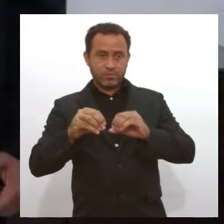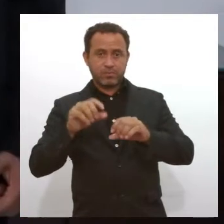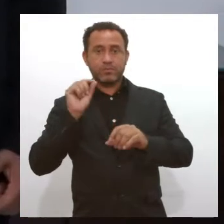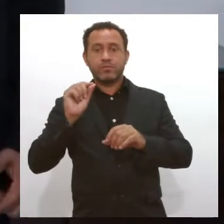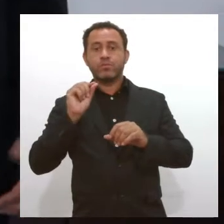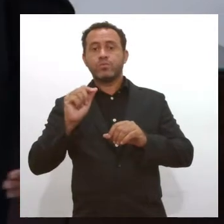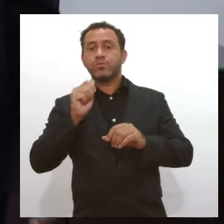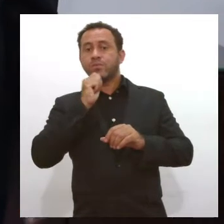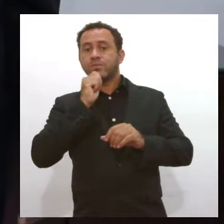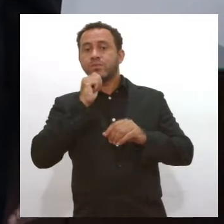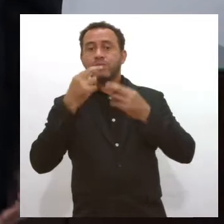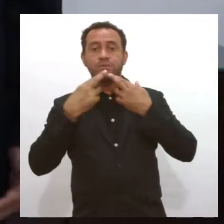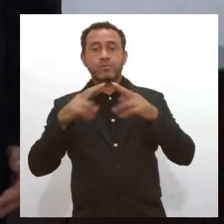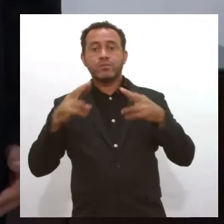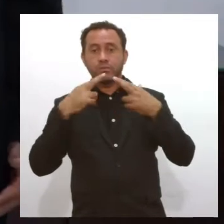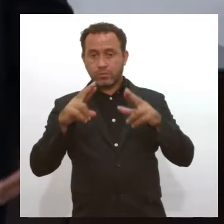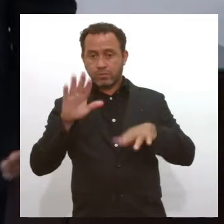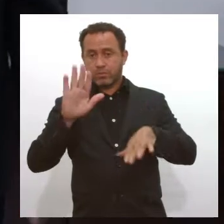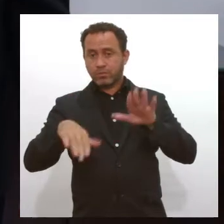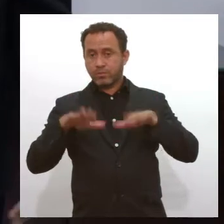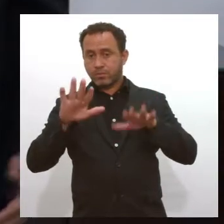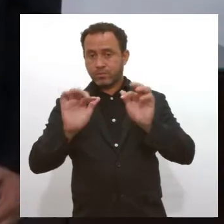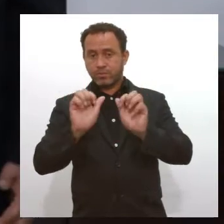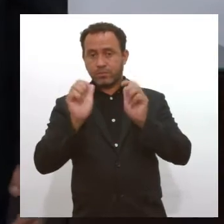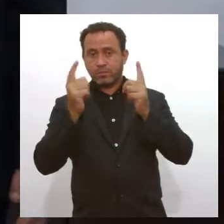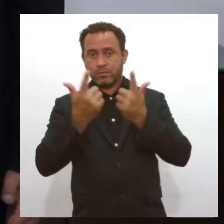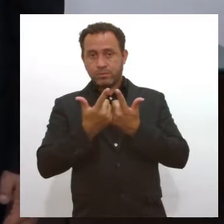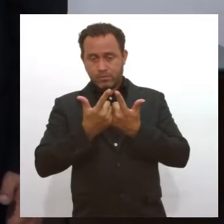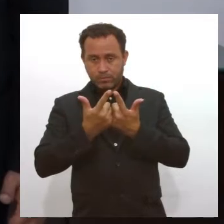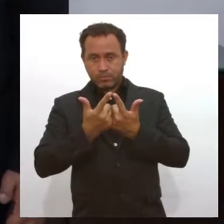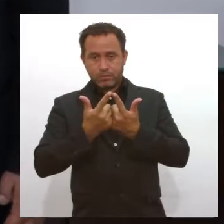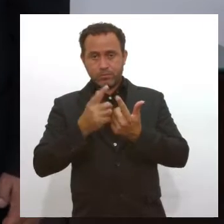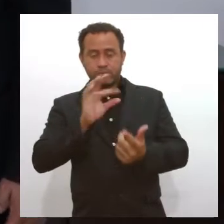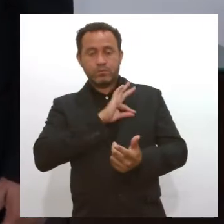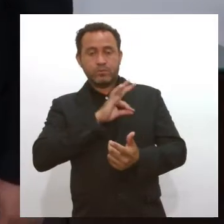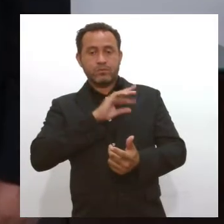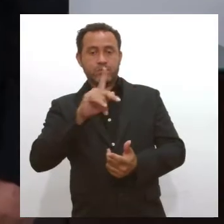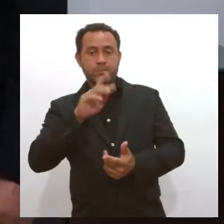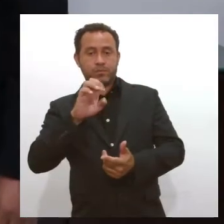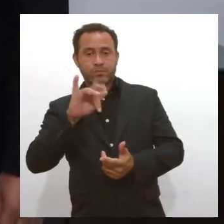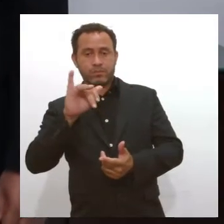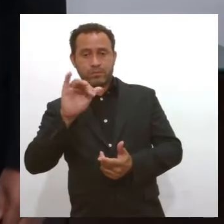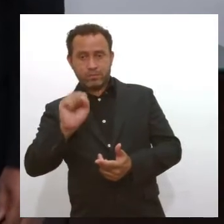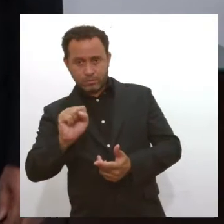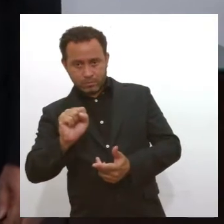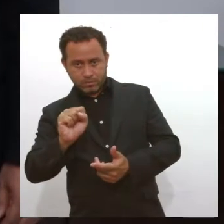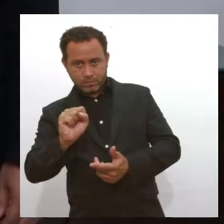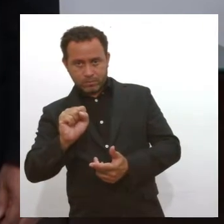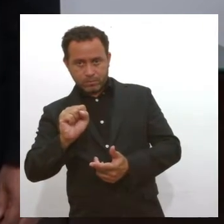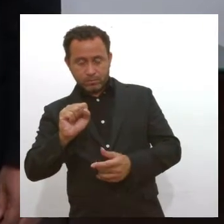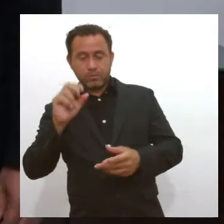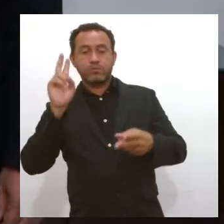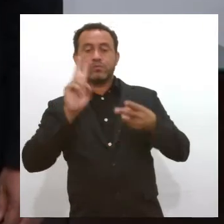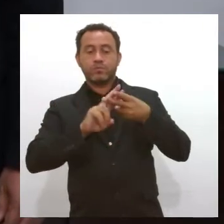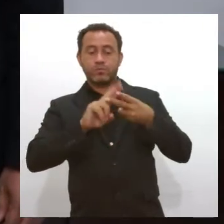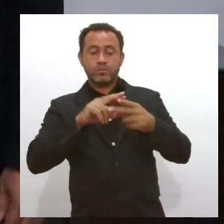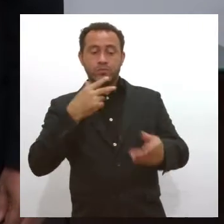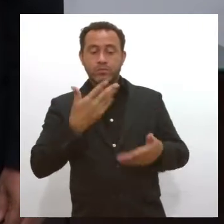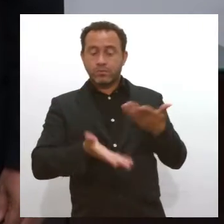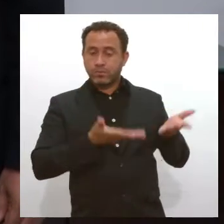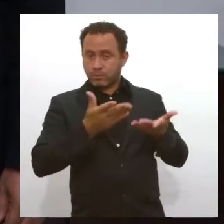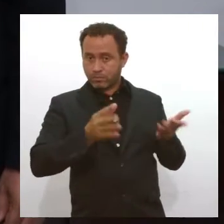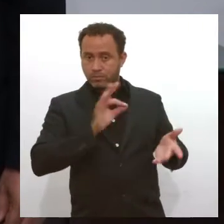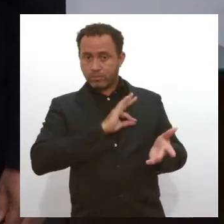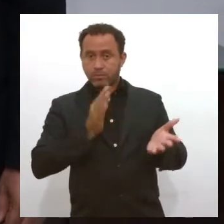ainda não está resolvido, que depende ainda da Assembleia, é a questão dos policiais penais. Os policiais penais, tão logo a Assembleia,